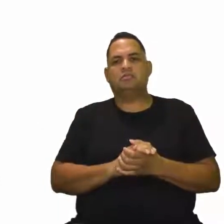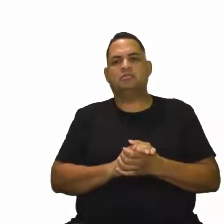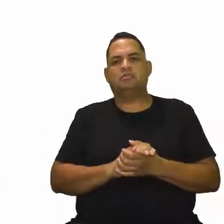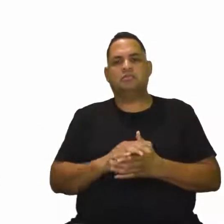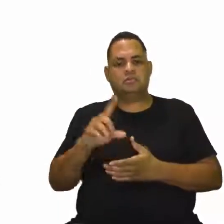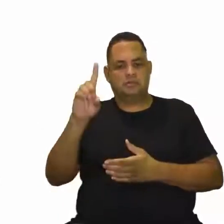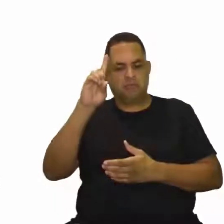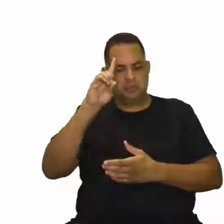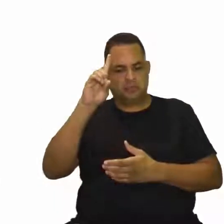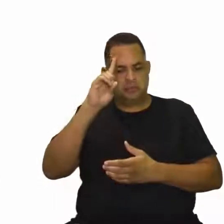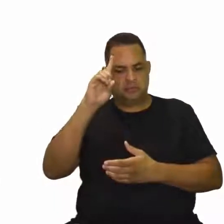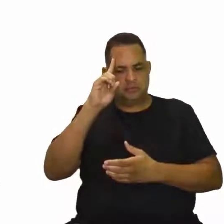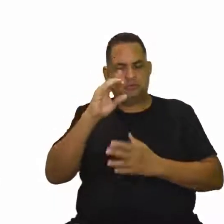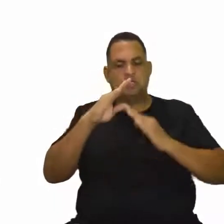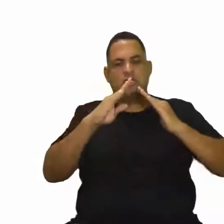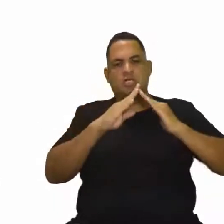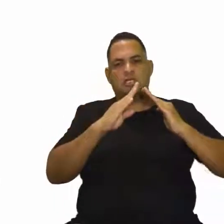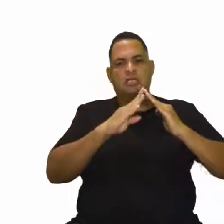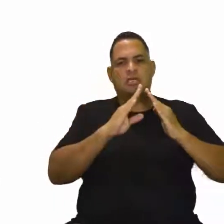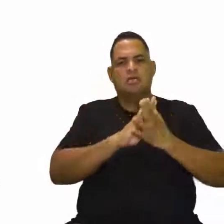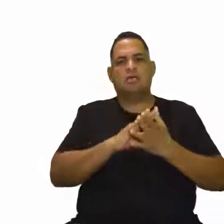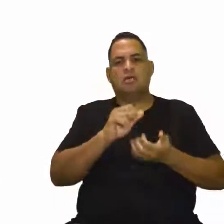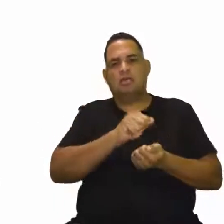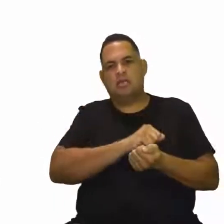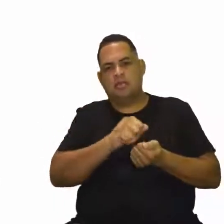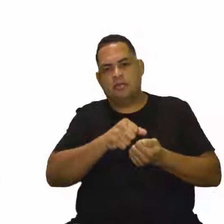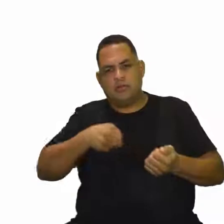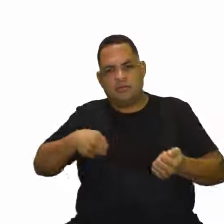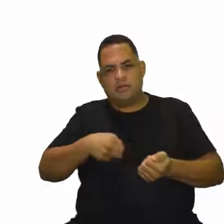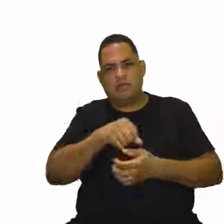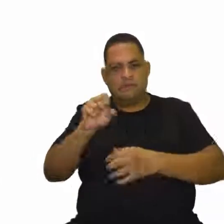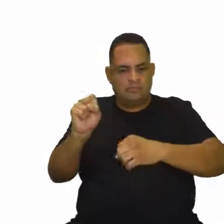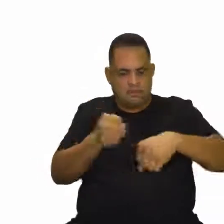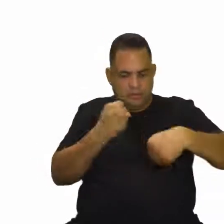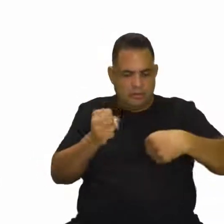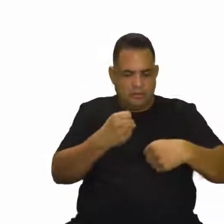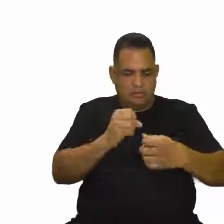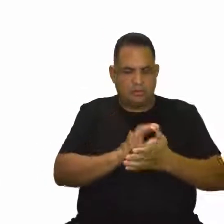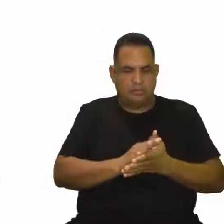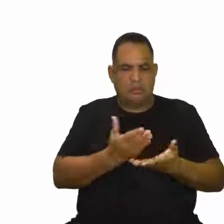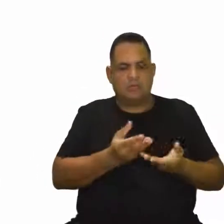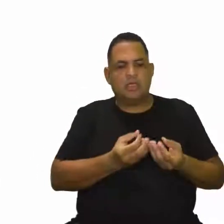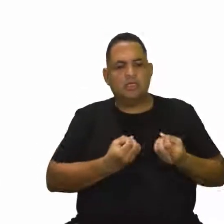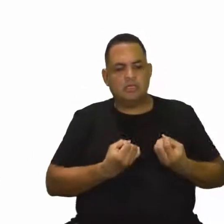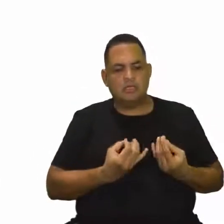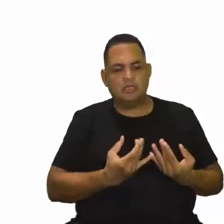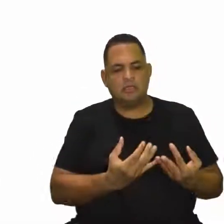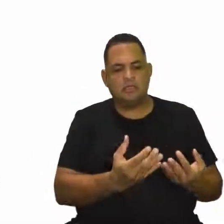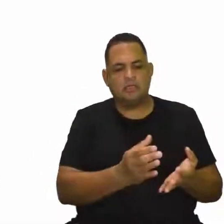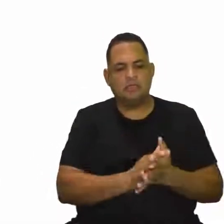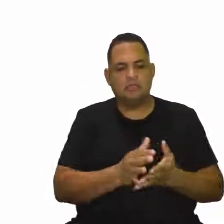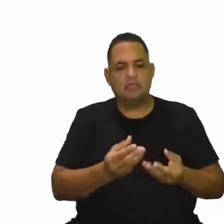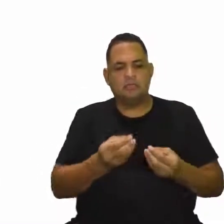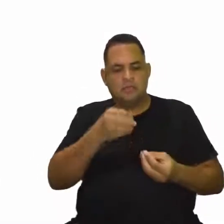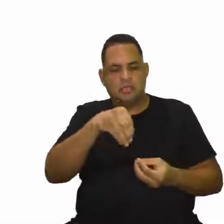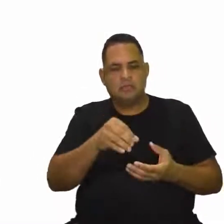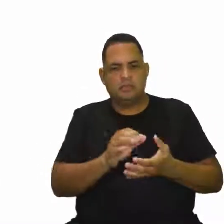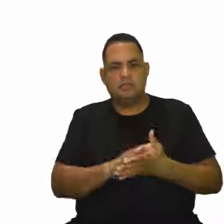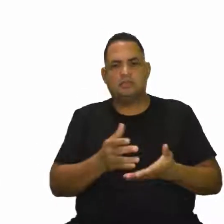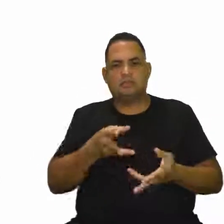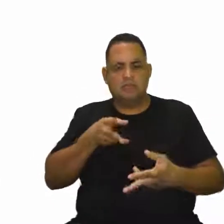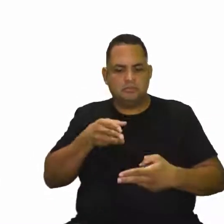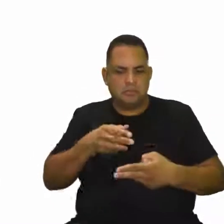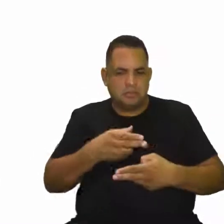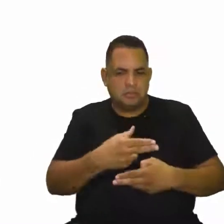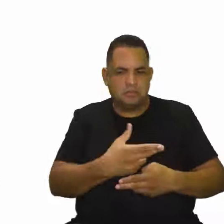doméstica, Atividade da vida diária dele, como lavar, passar, varrer. Ou até mesmo a jardinagem. A jardinagem, o idoso gosta de planta, né? Eu acho que eu